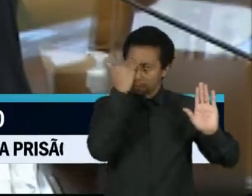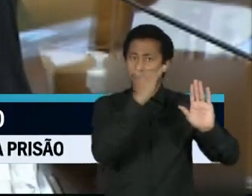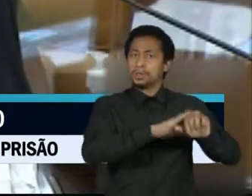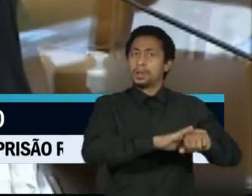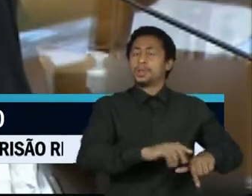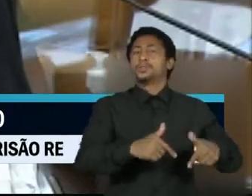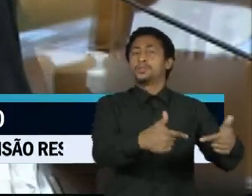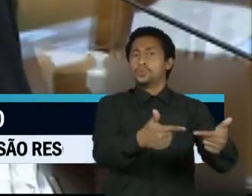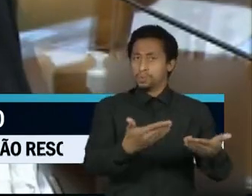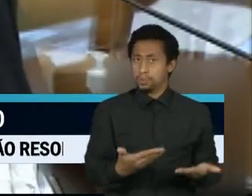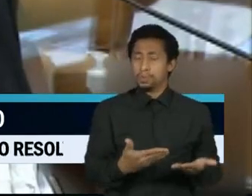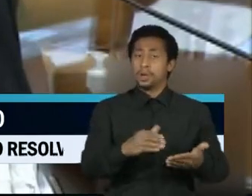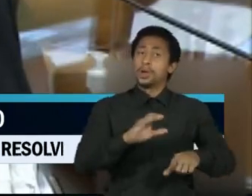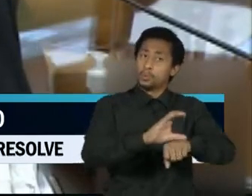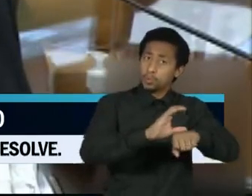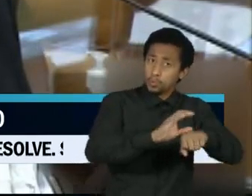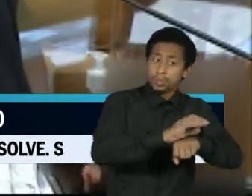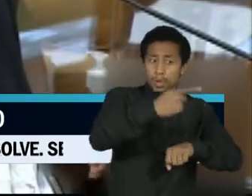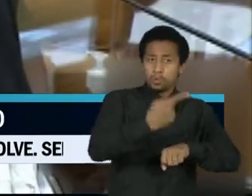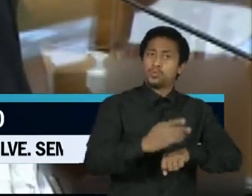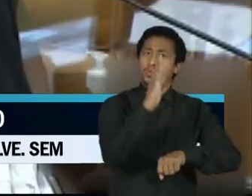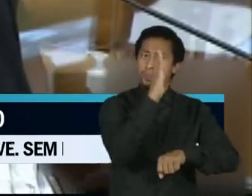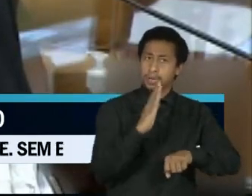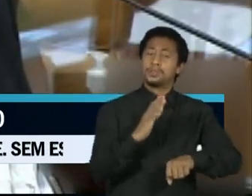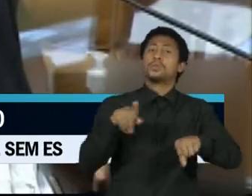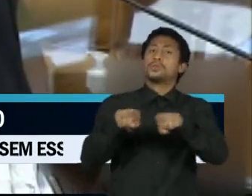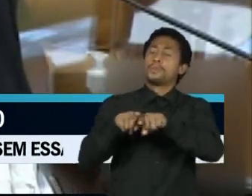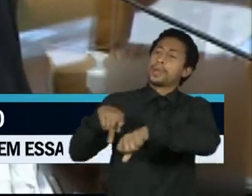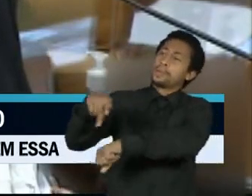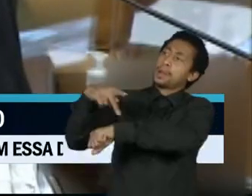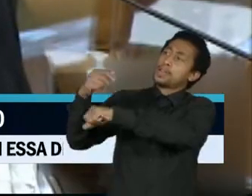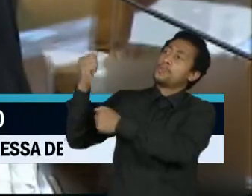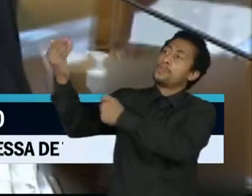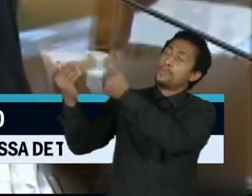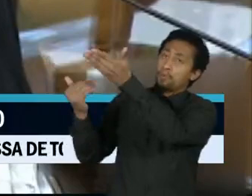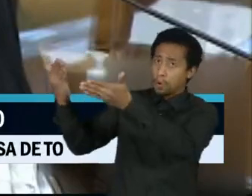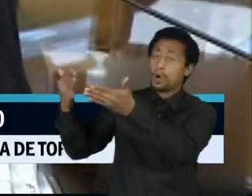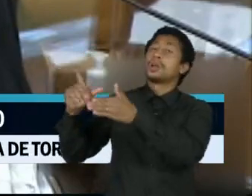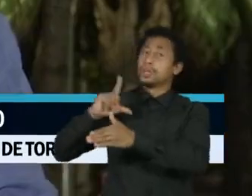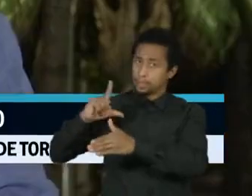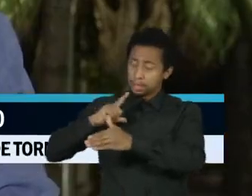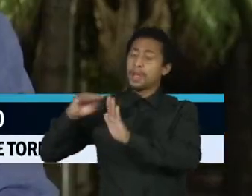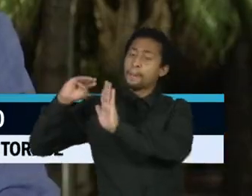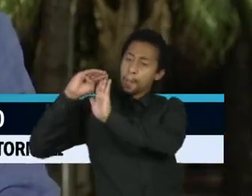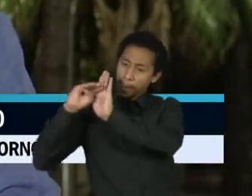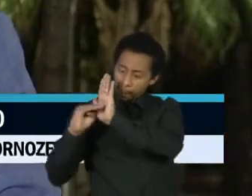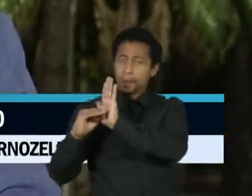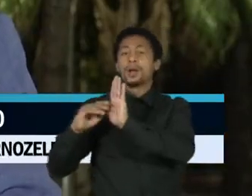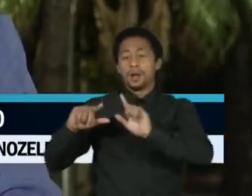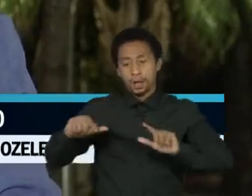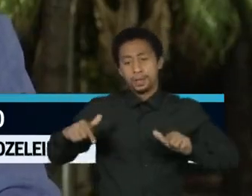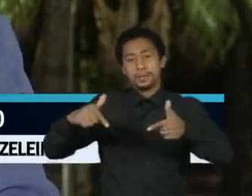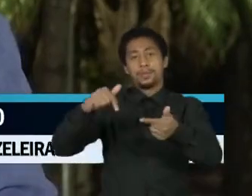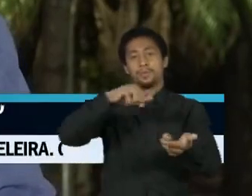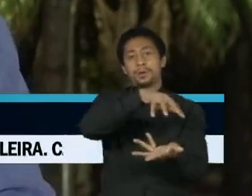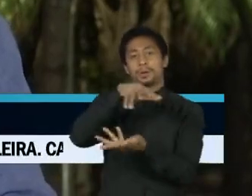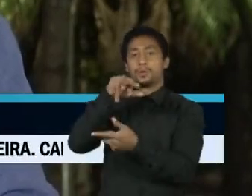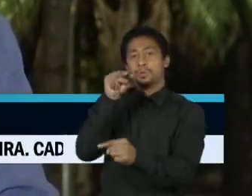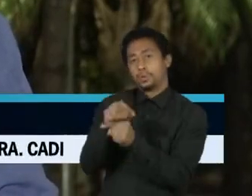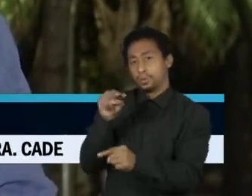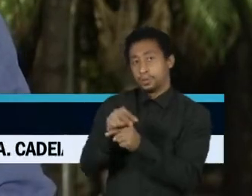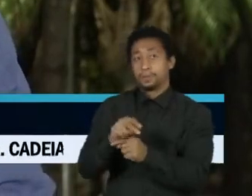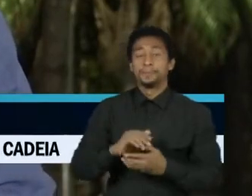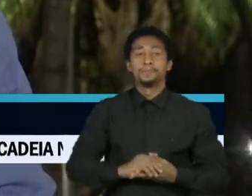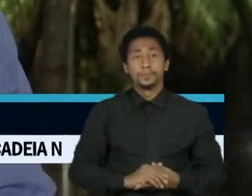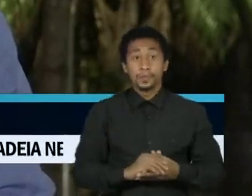em tratados e conversões internacionais, interessa hoje, globalmente, eu diria, uma questão planetária. A iniciativa inédita de votar um